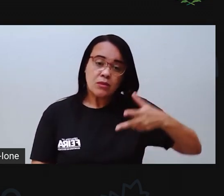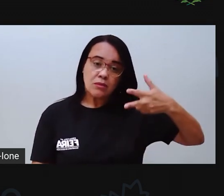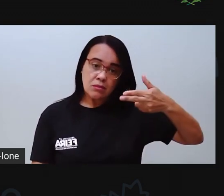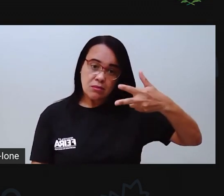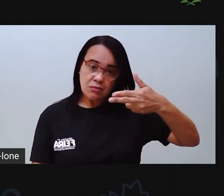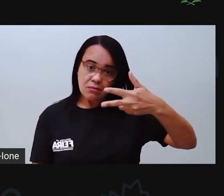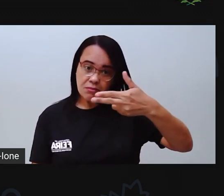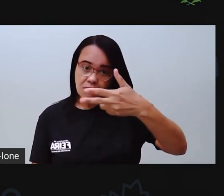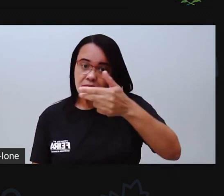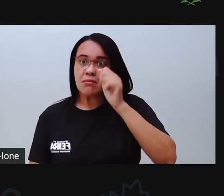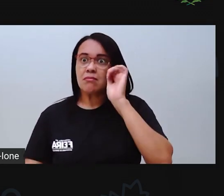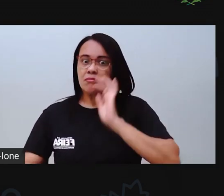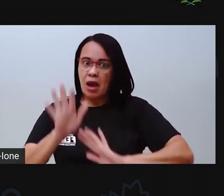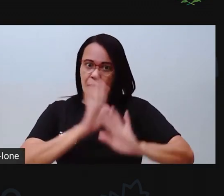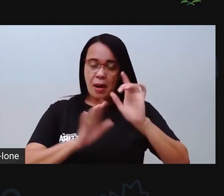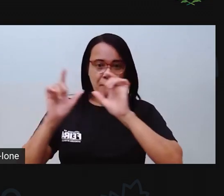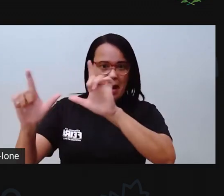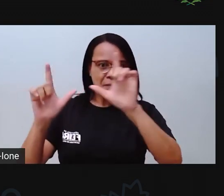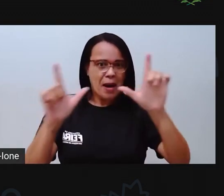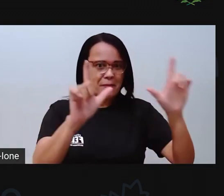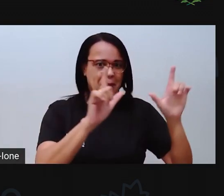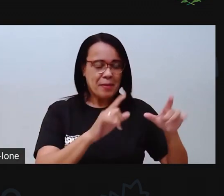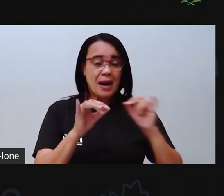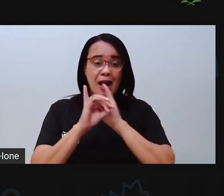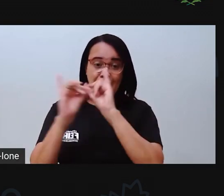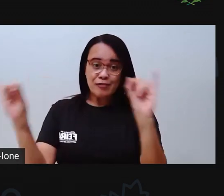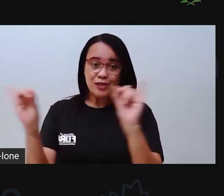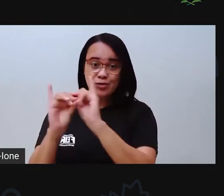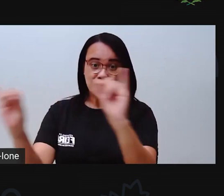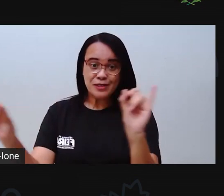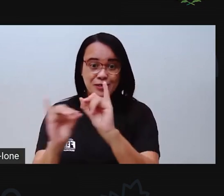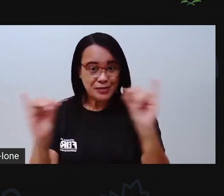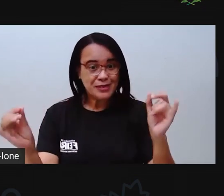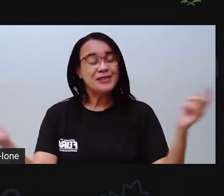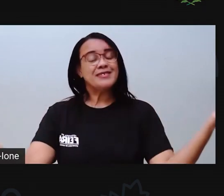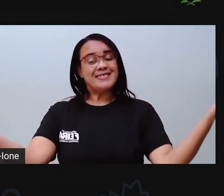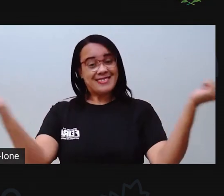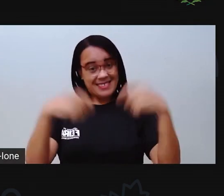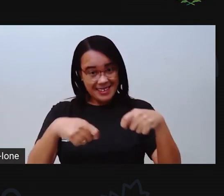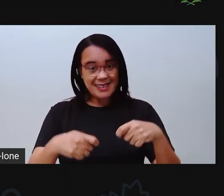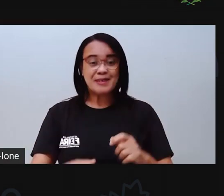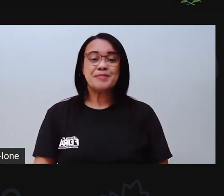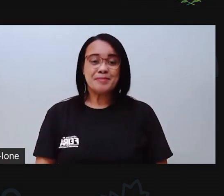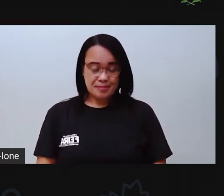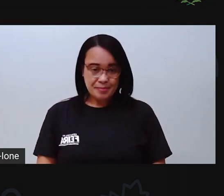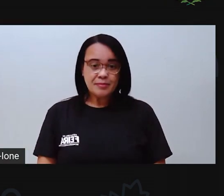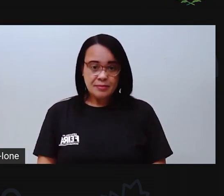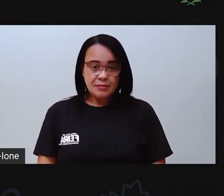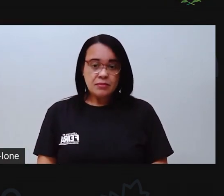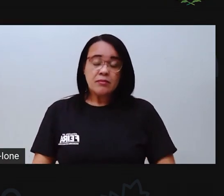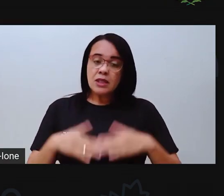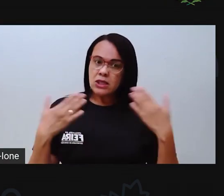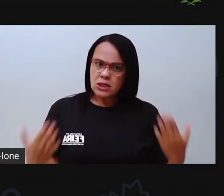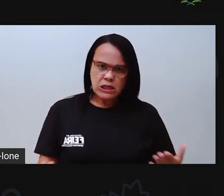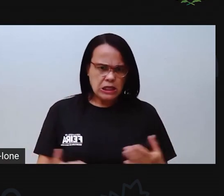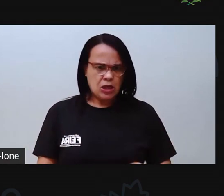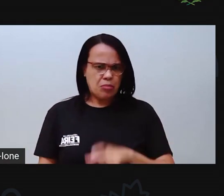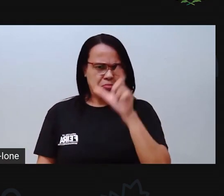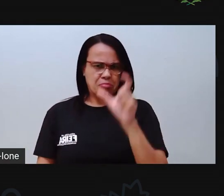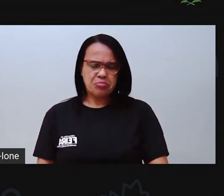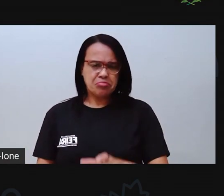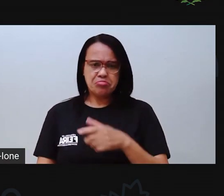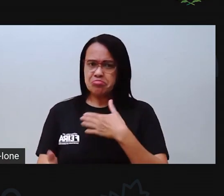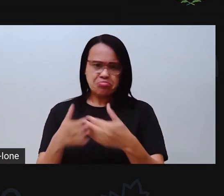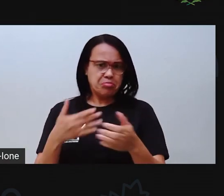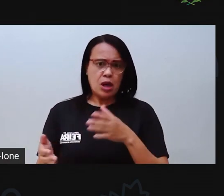doméstica, né? Porque imaginem, gente. A gente, né? Ninguém gosta aqui de se machucar, né? A PRO não gosta. Então a gente tem que ter esse